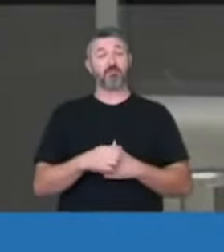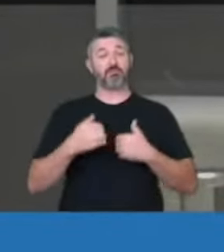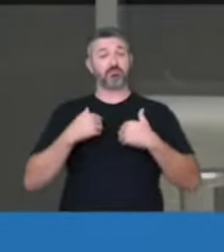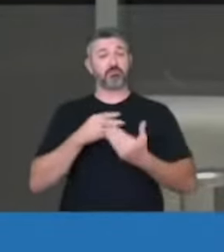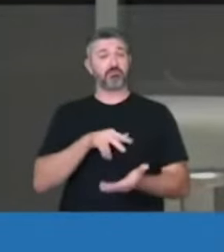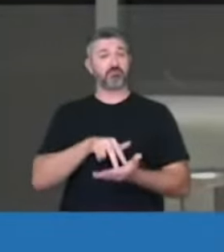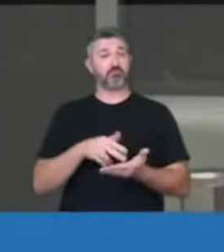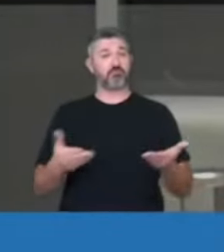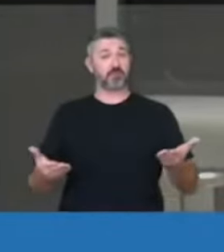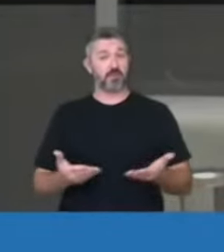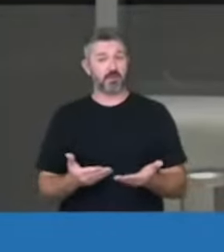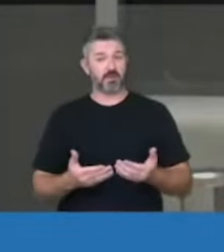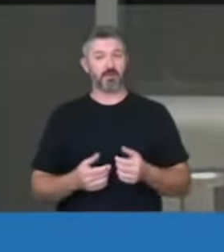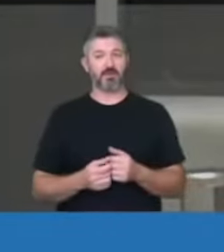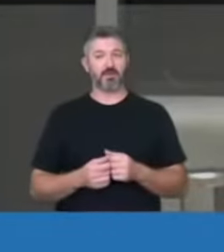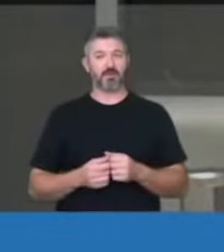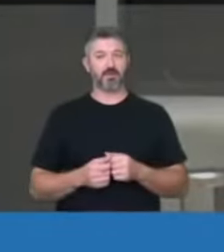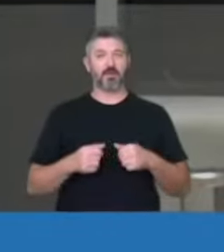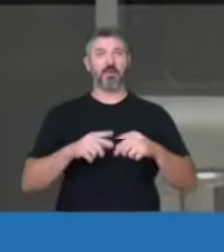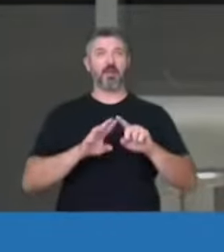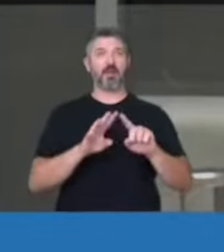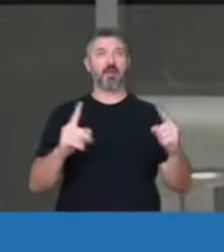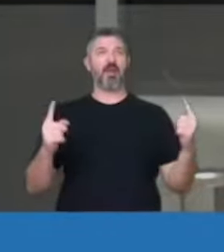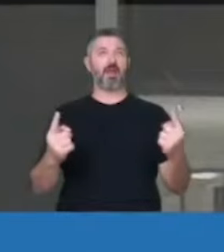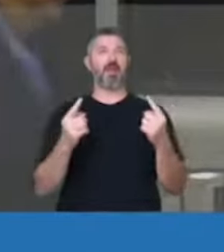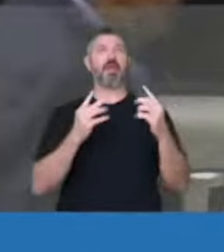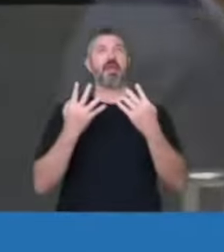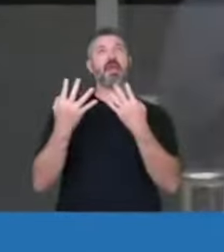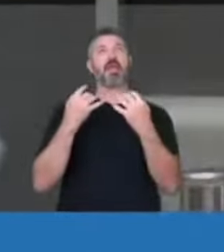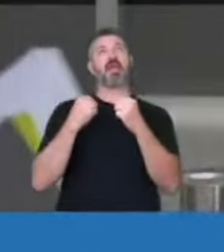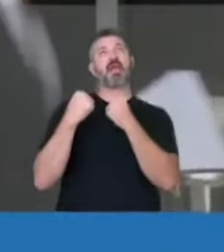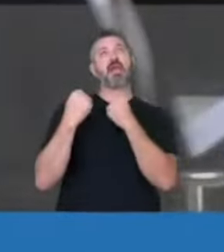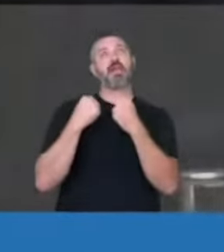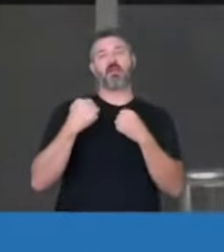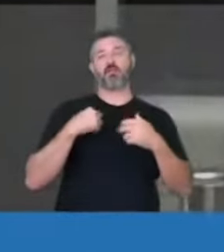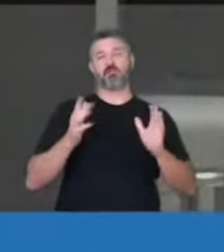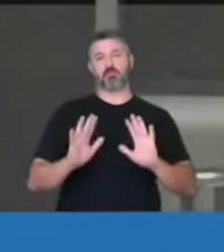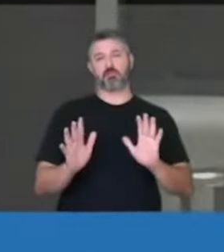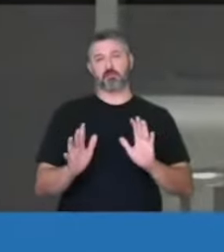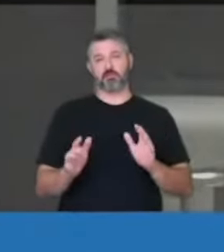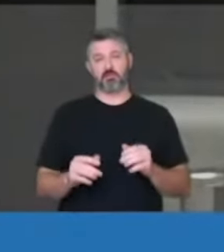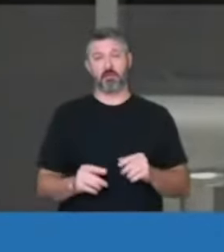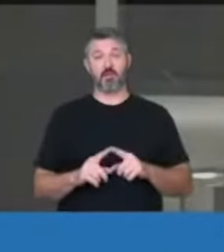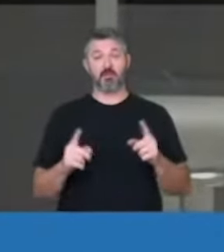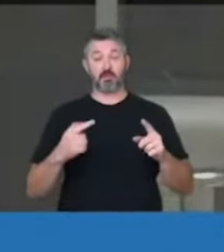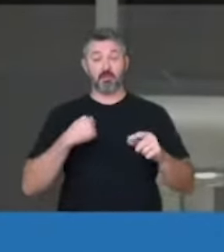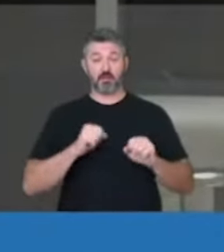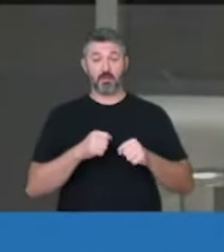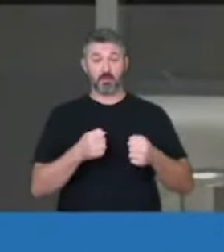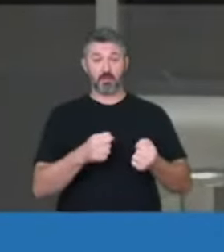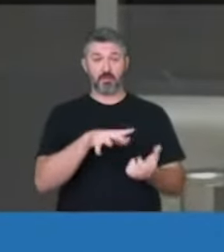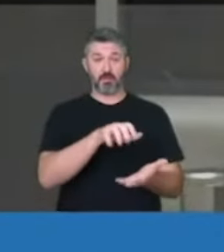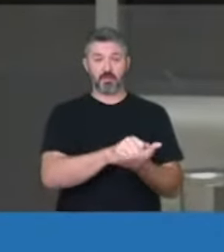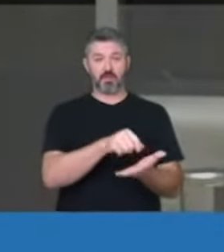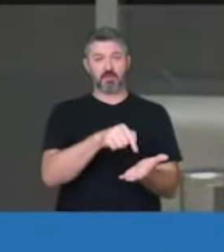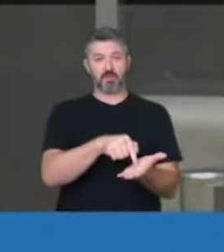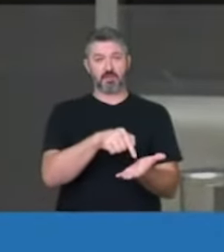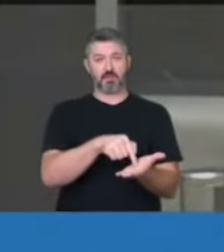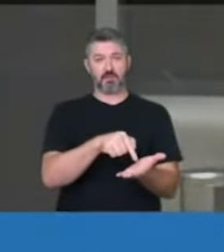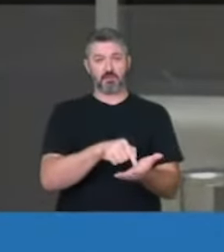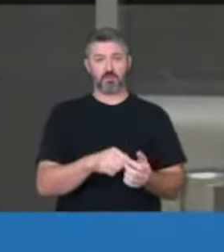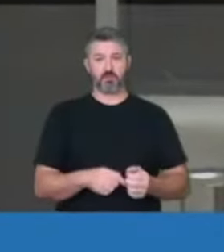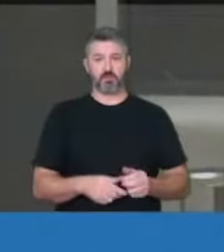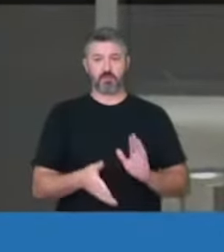não considero um ringue, para defender esse cadastro. A